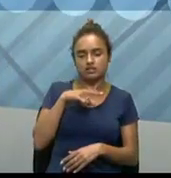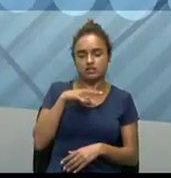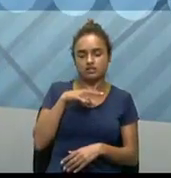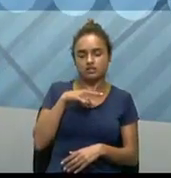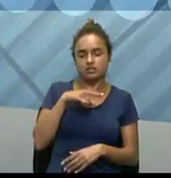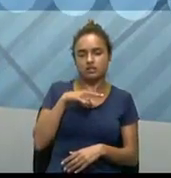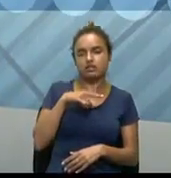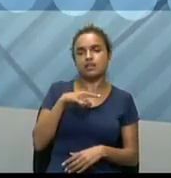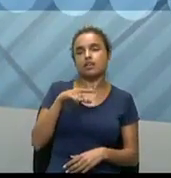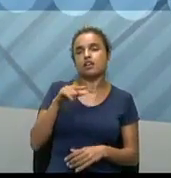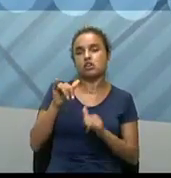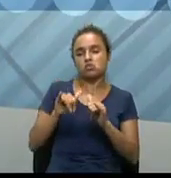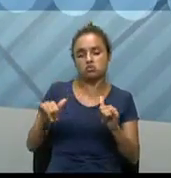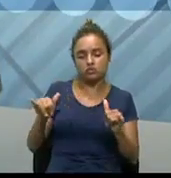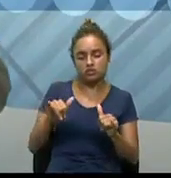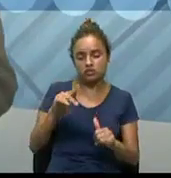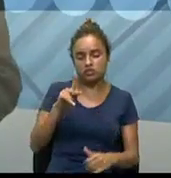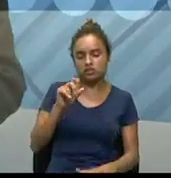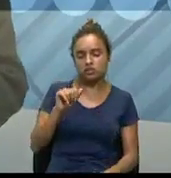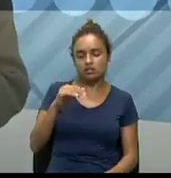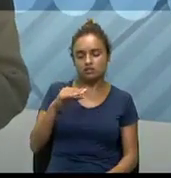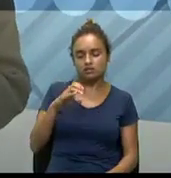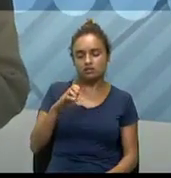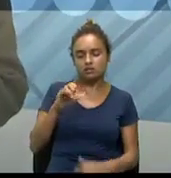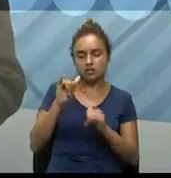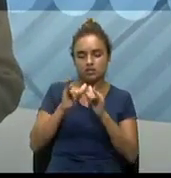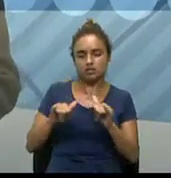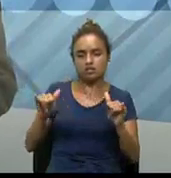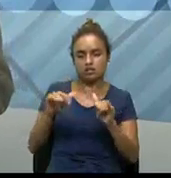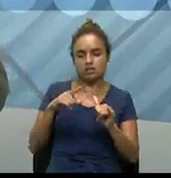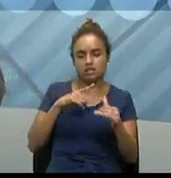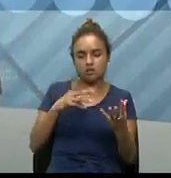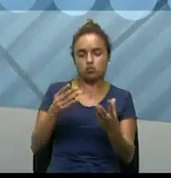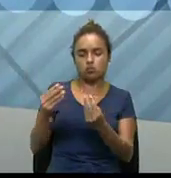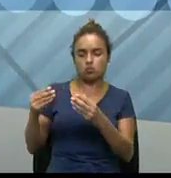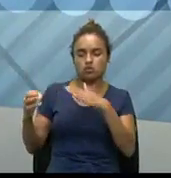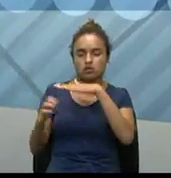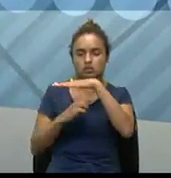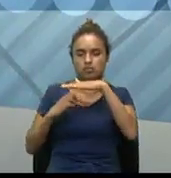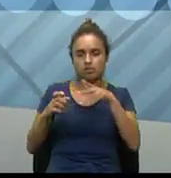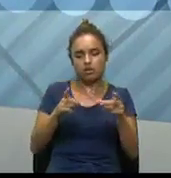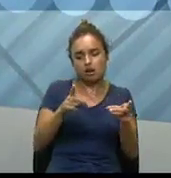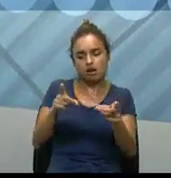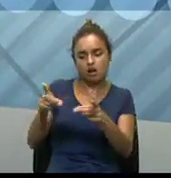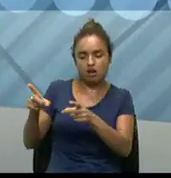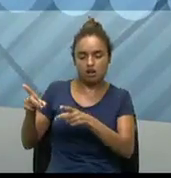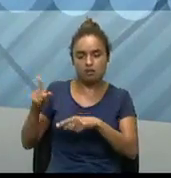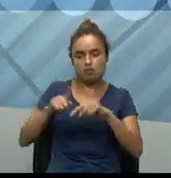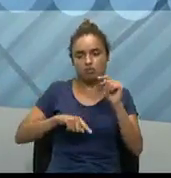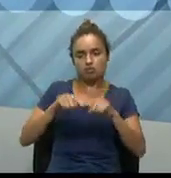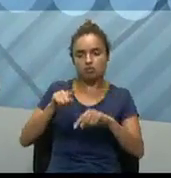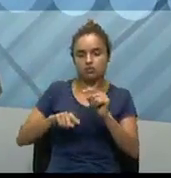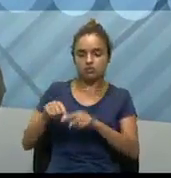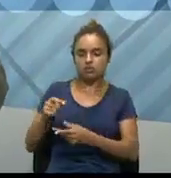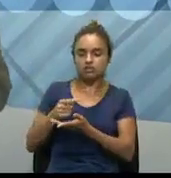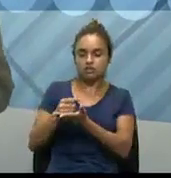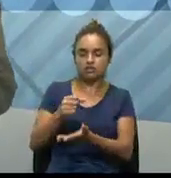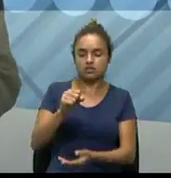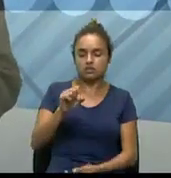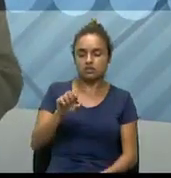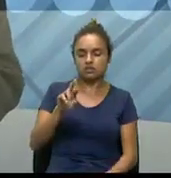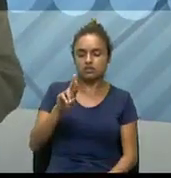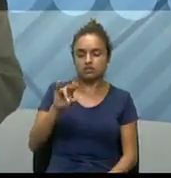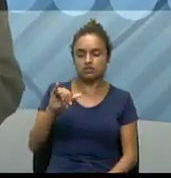noticiários, existem várias empresas já comercializando produtos e serviços através da bitcoin. Então,